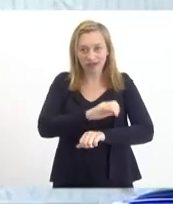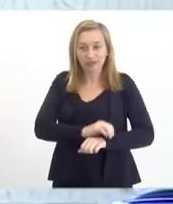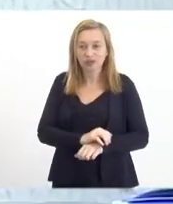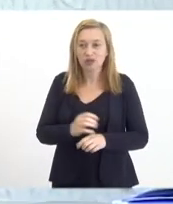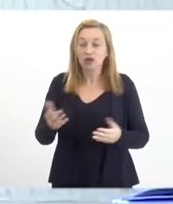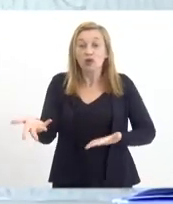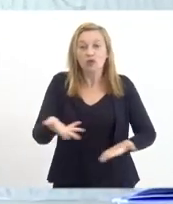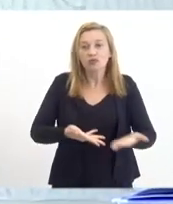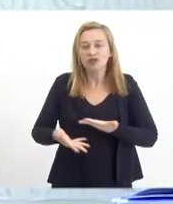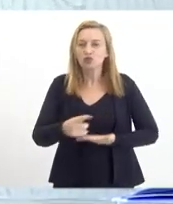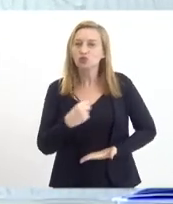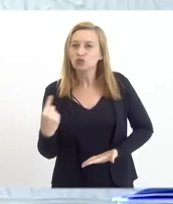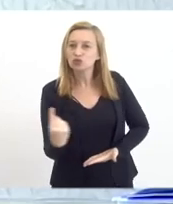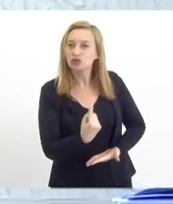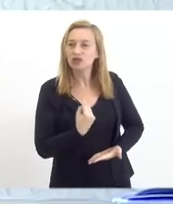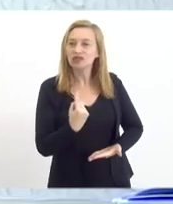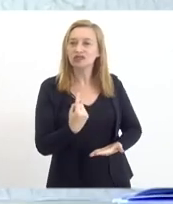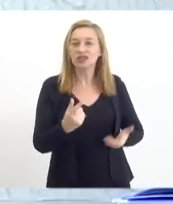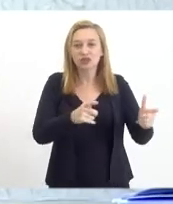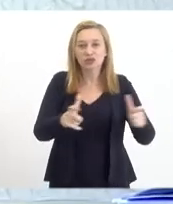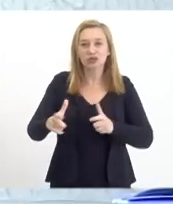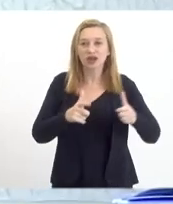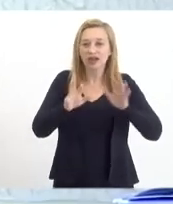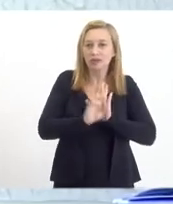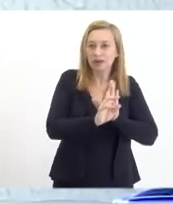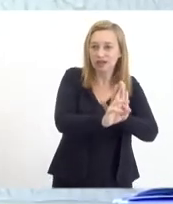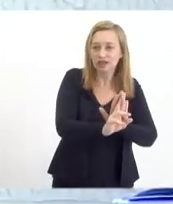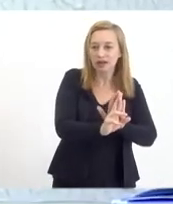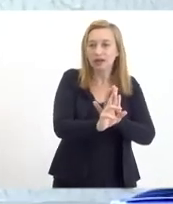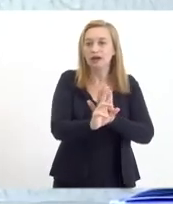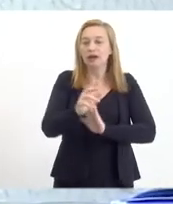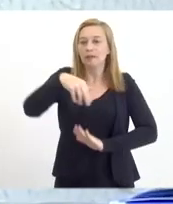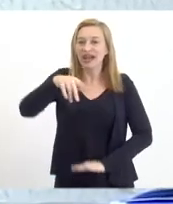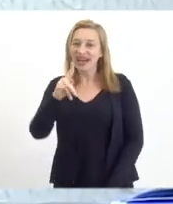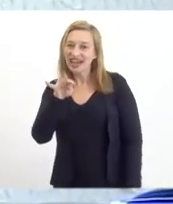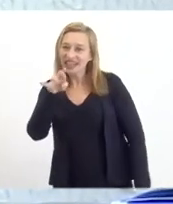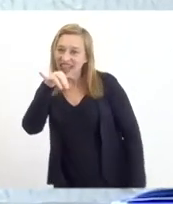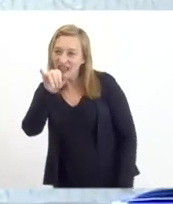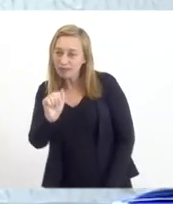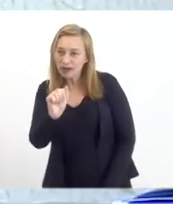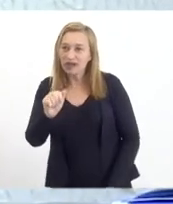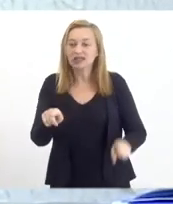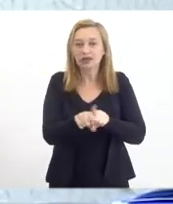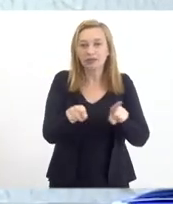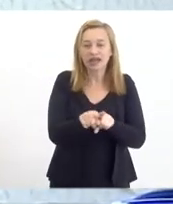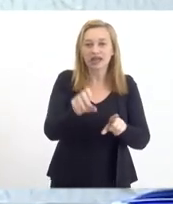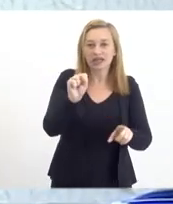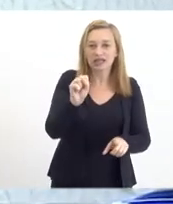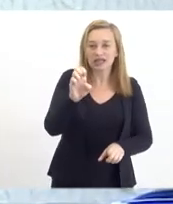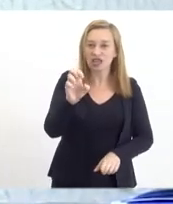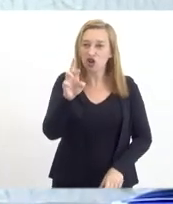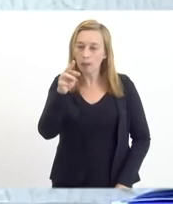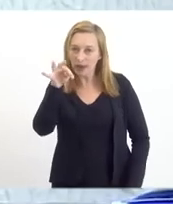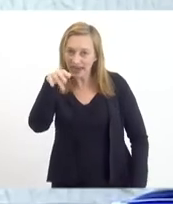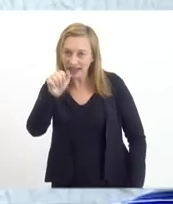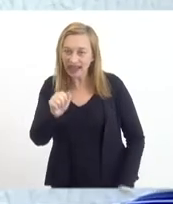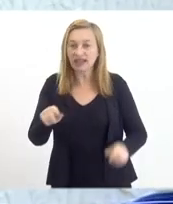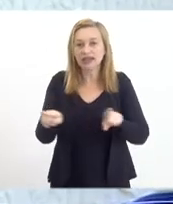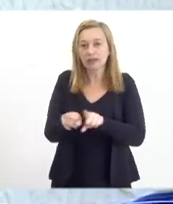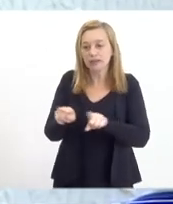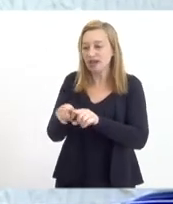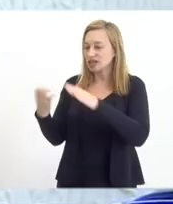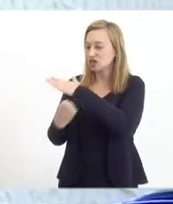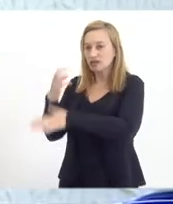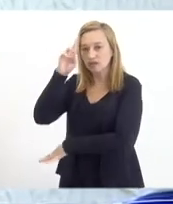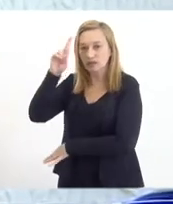Compartilham conosco desses passos representantes de Mangaratiba e Seropédica, além de empresários e acadêmicos